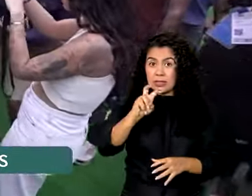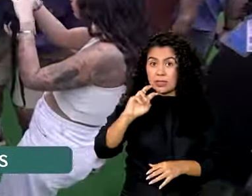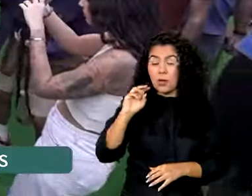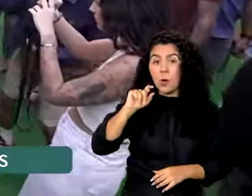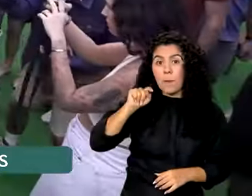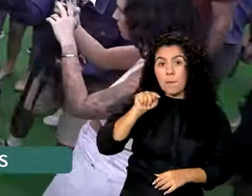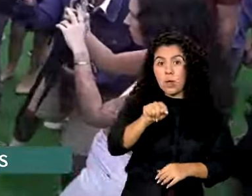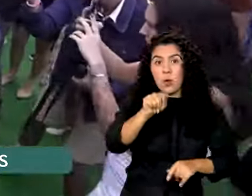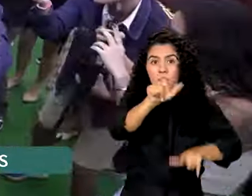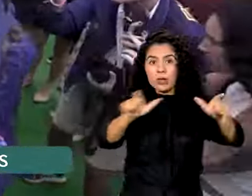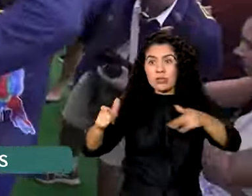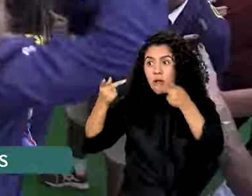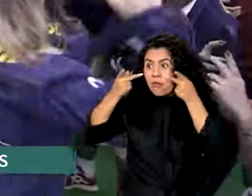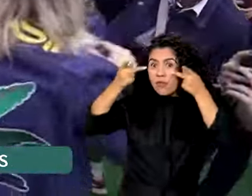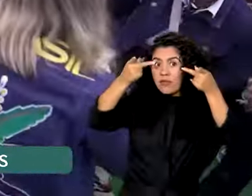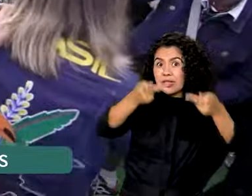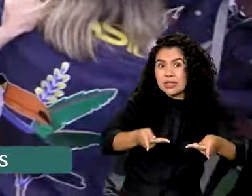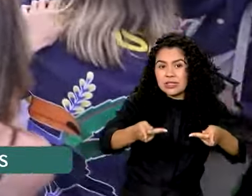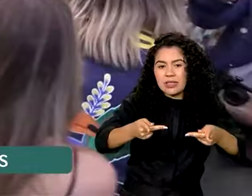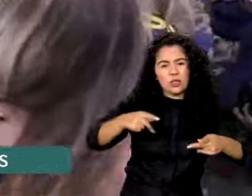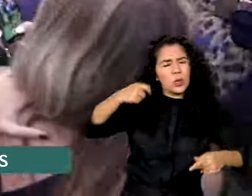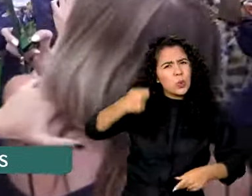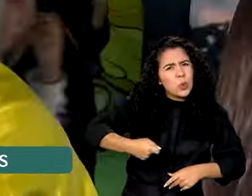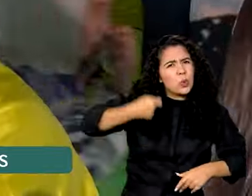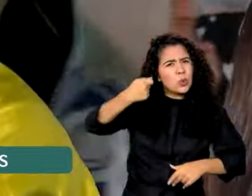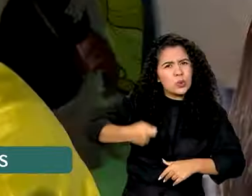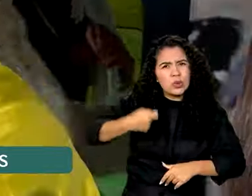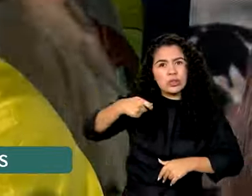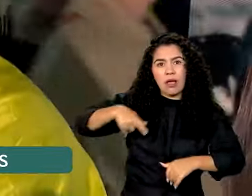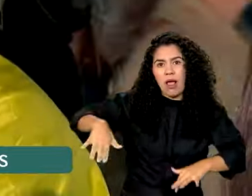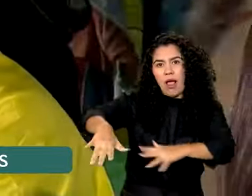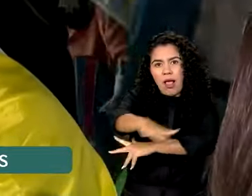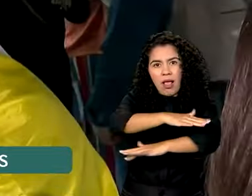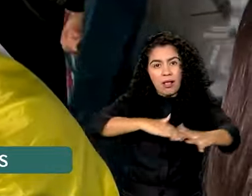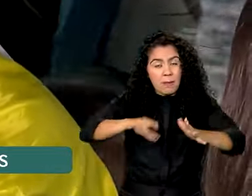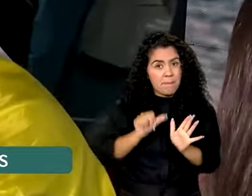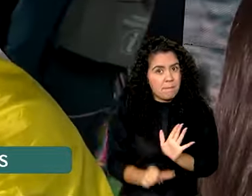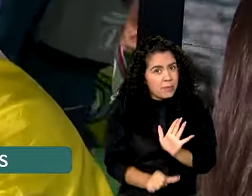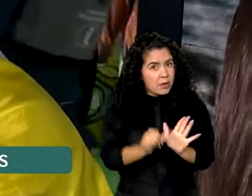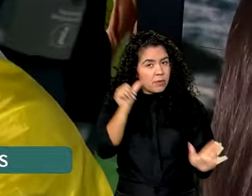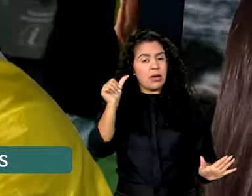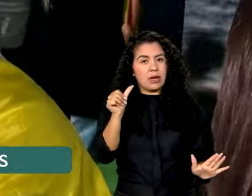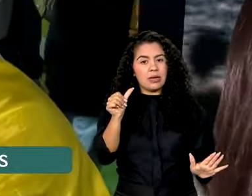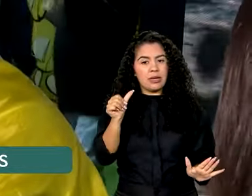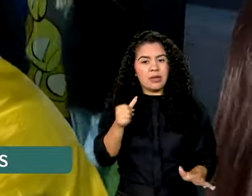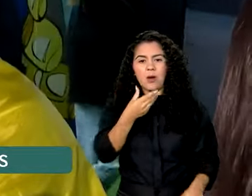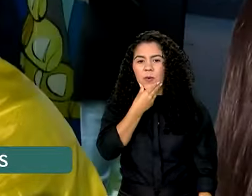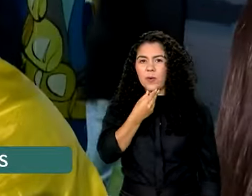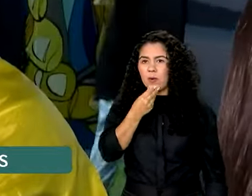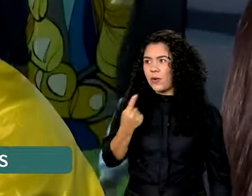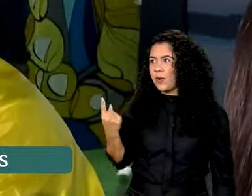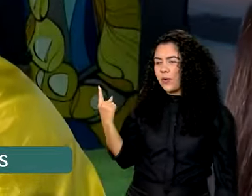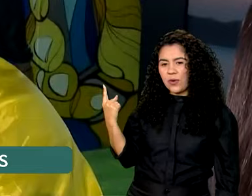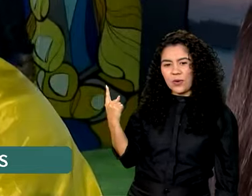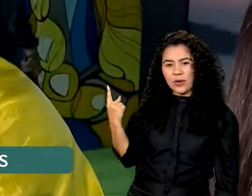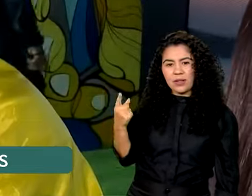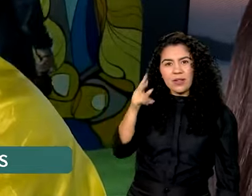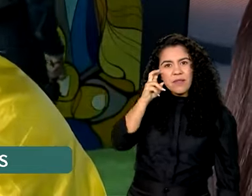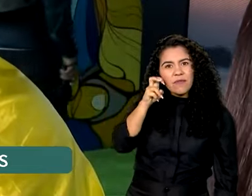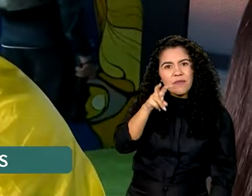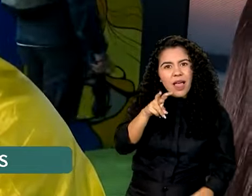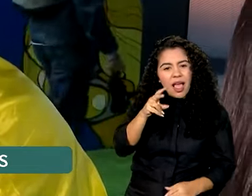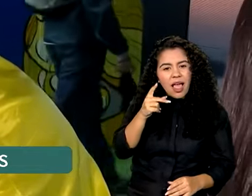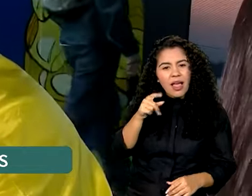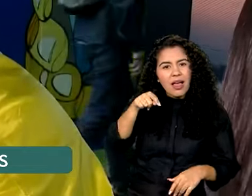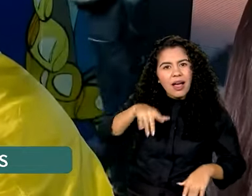visitem o espaço todos os dias durante os Jogos. Pela primeira vez, Júnior acompanha uma Olimpíada de perto